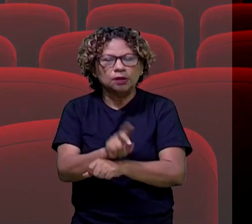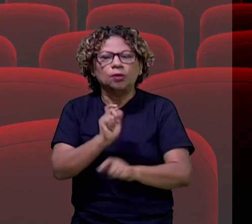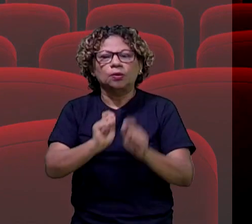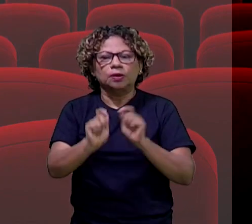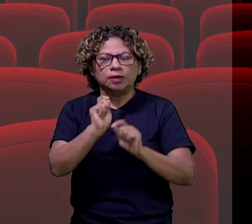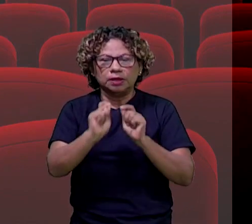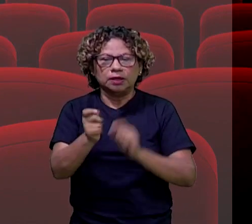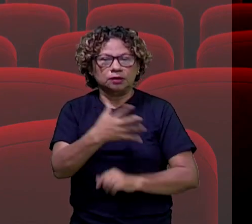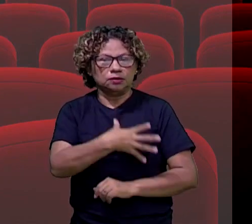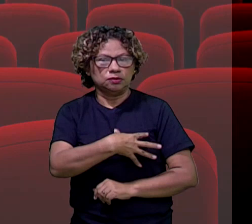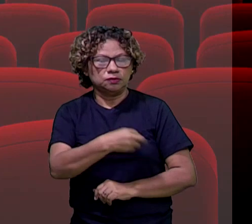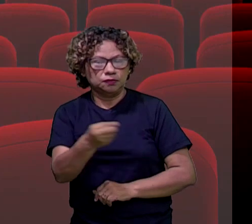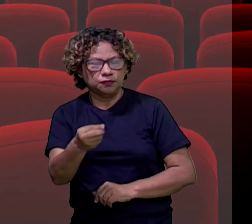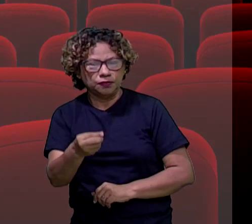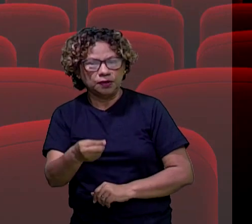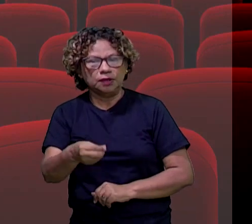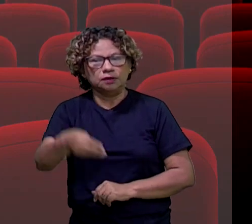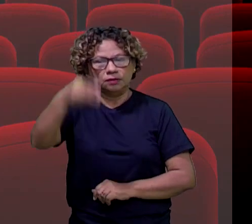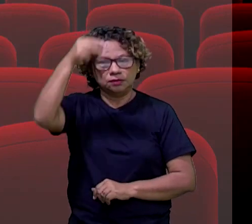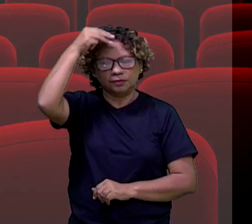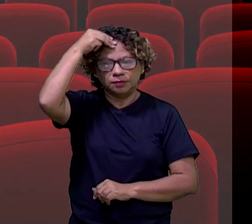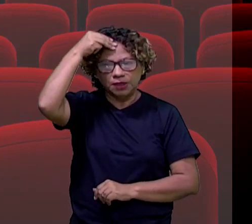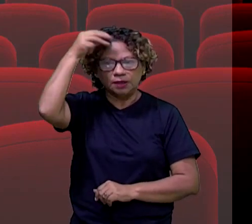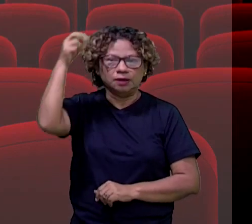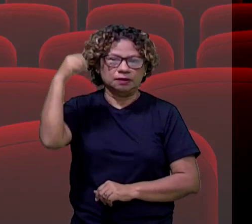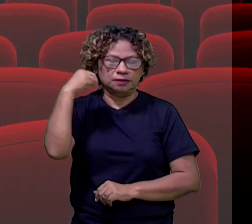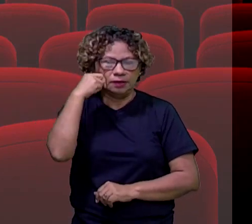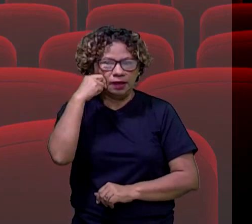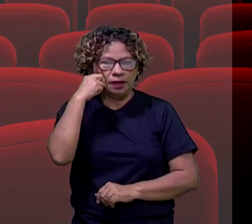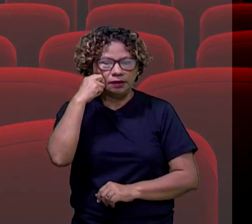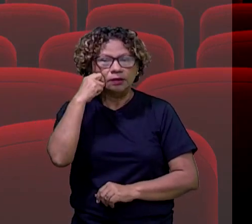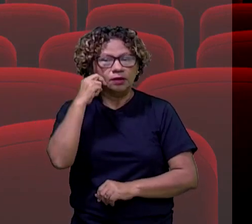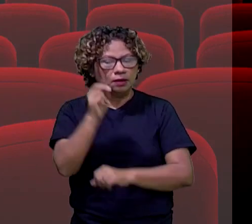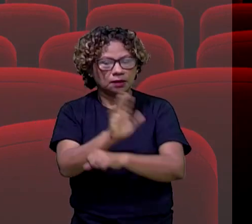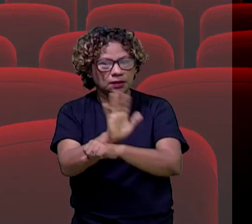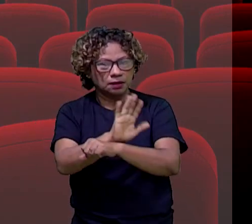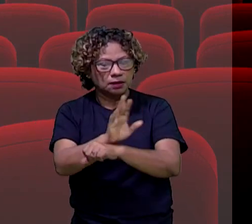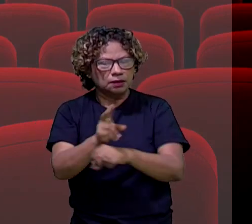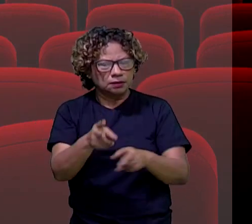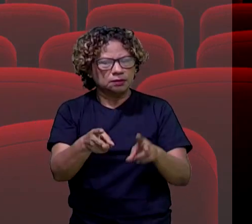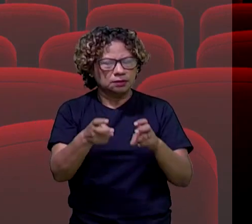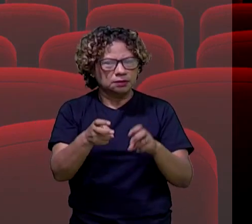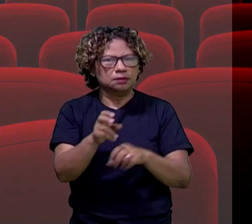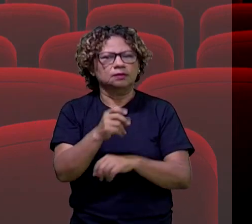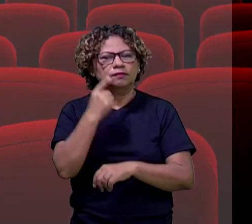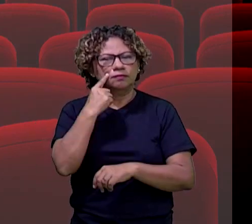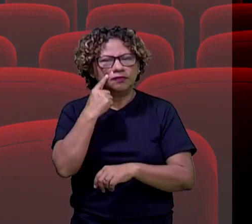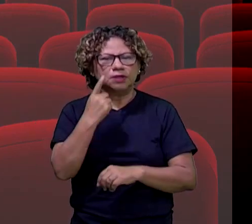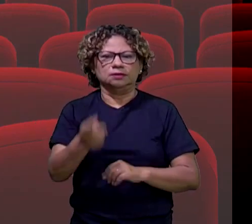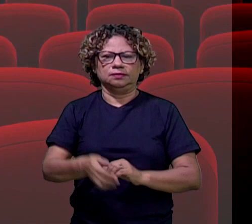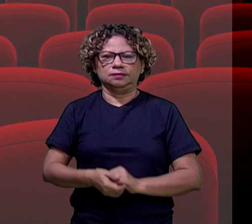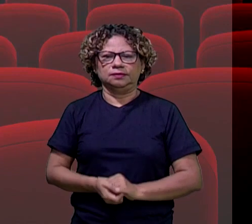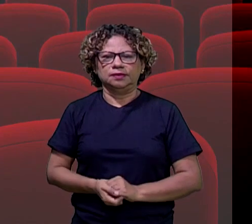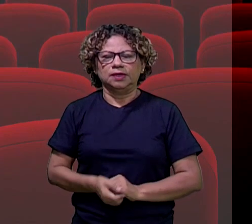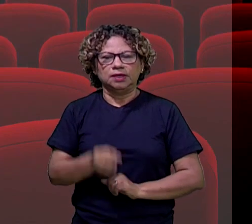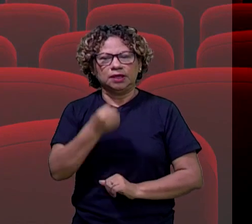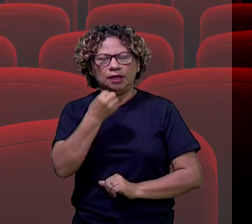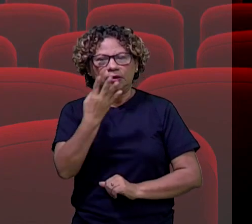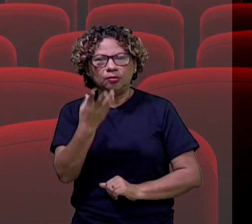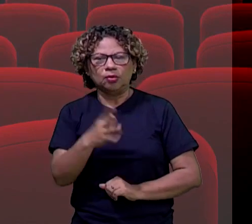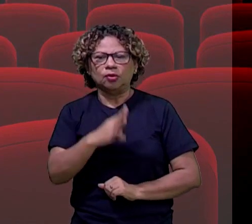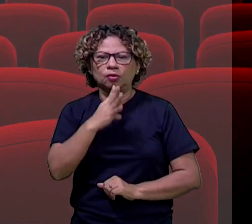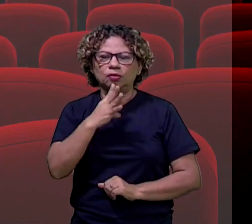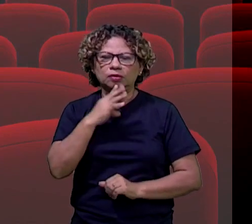nossos filhos, sobrinhos, netos, né? Estão aí assistindo. Um pouco também para conhecer esse contexto, né? Da nossa